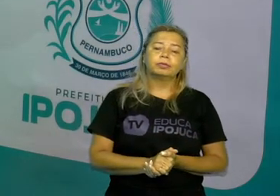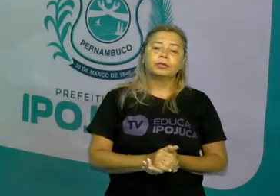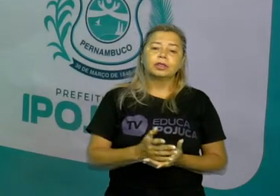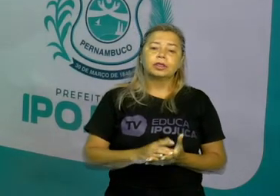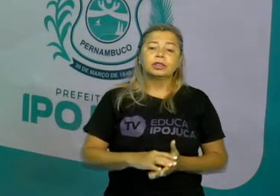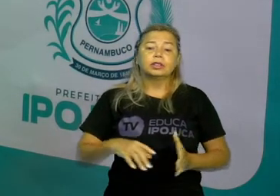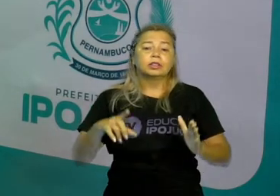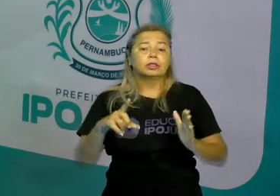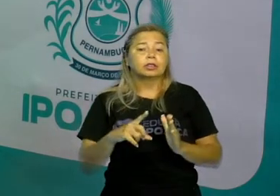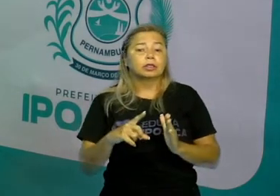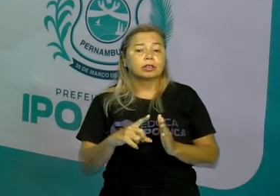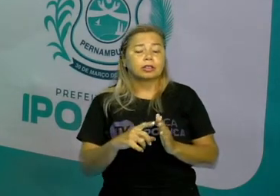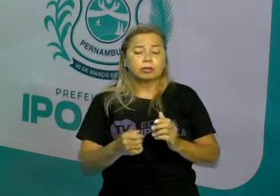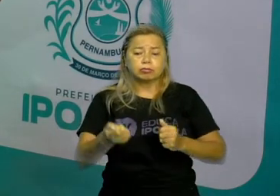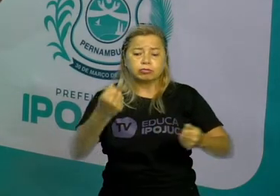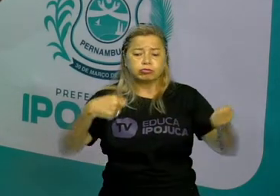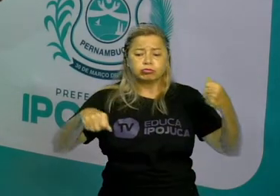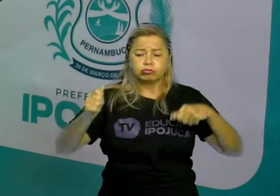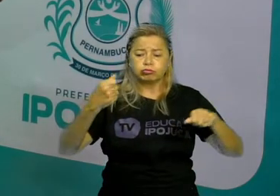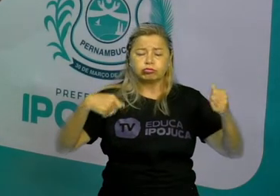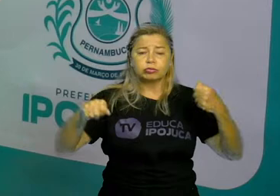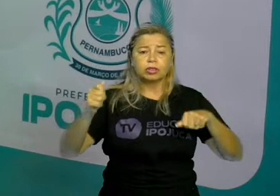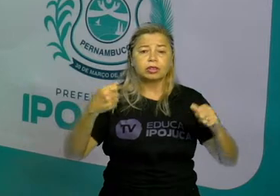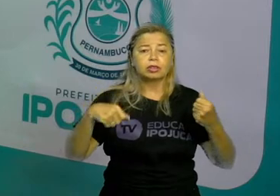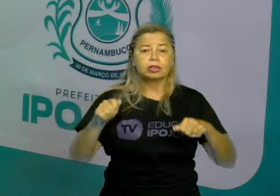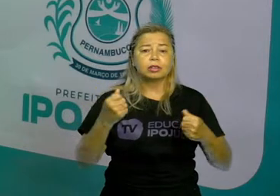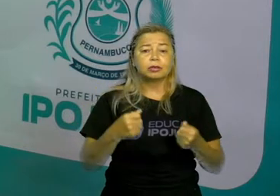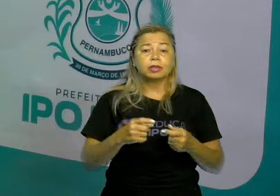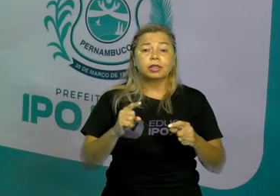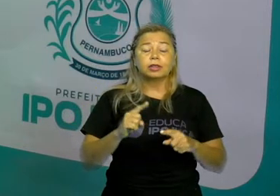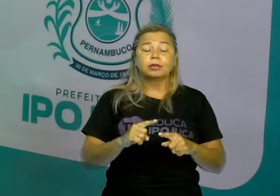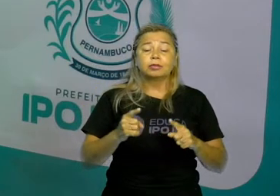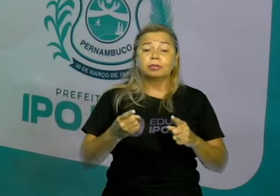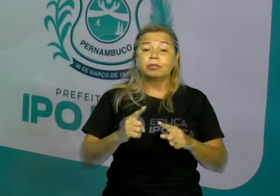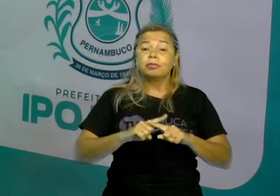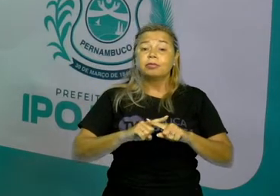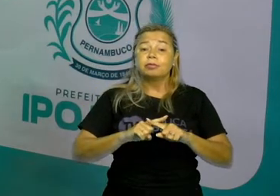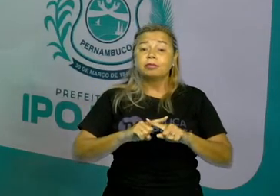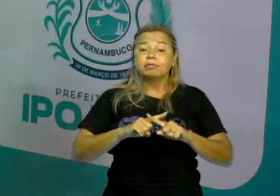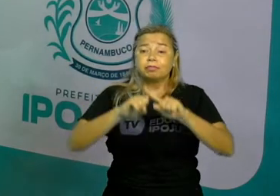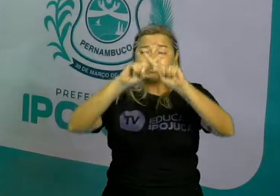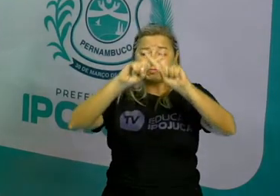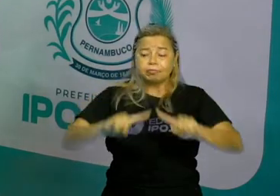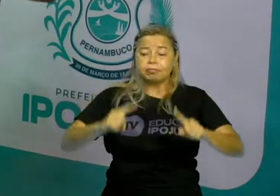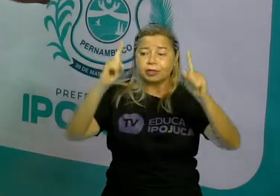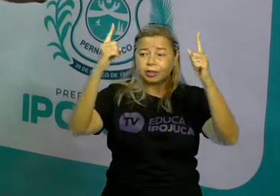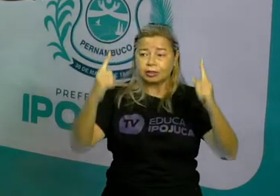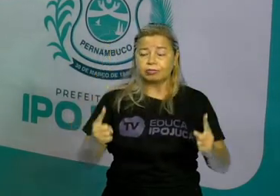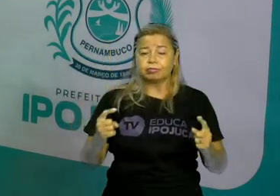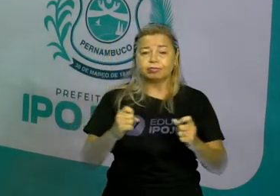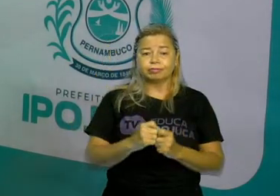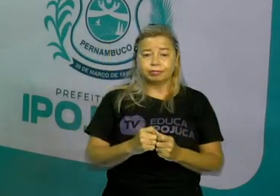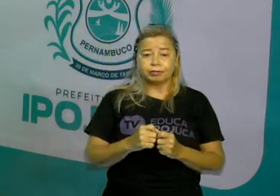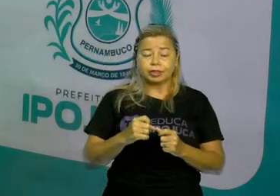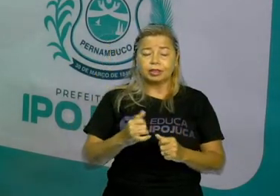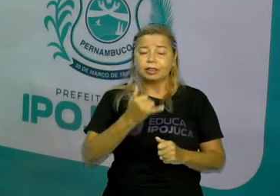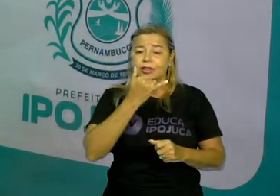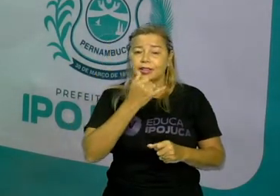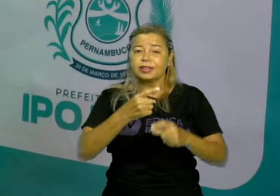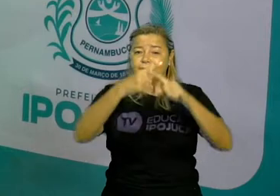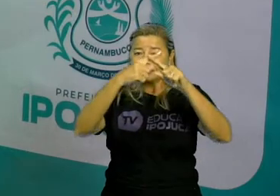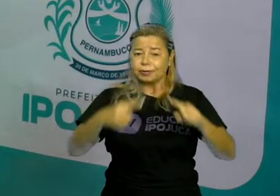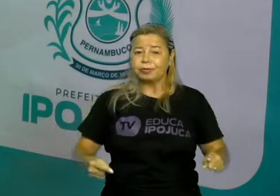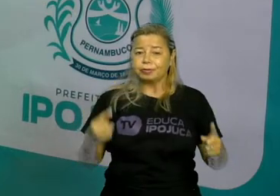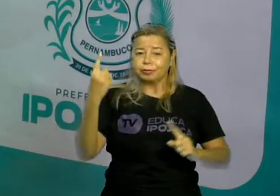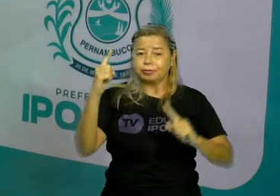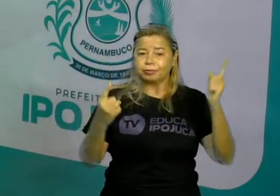porém, elas têm que concorrer entre elas para poder sobreviver. Por exemplo, você vai numa rua da sua cidade, aquela rua lá